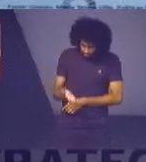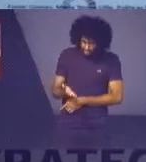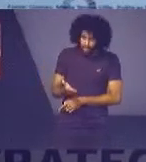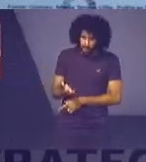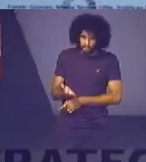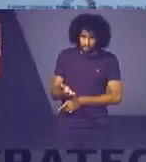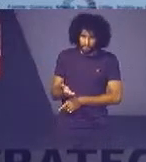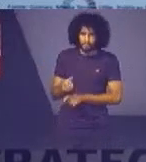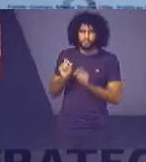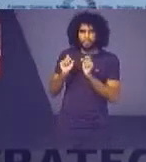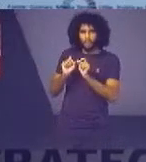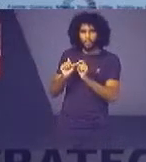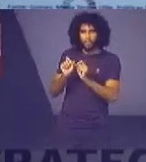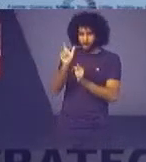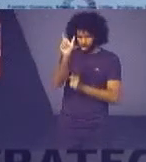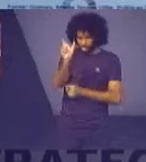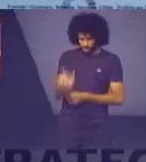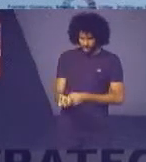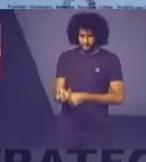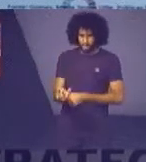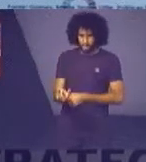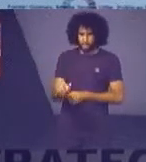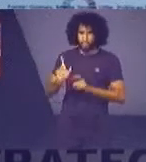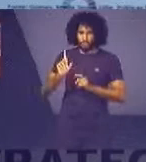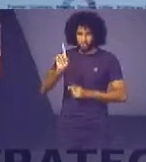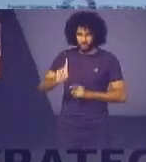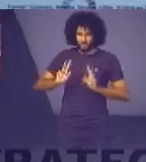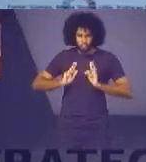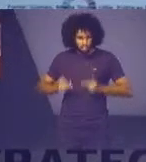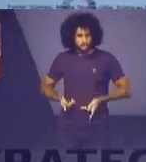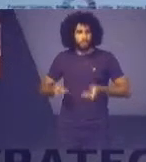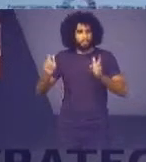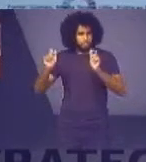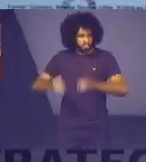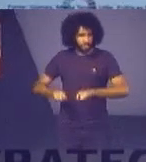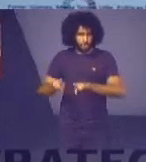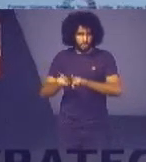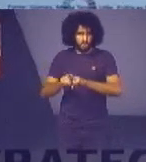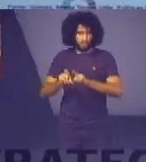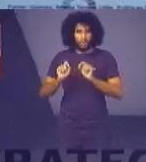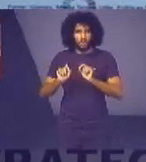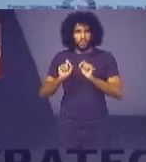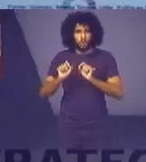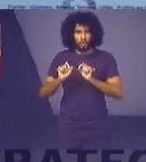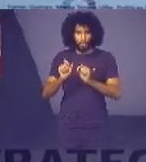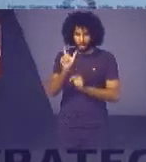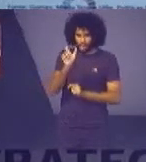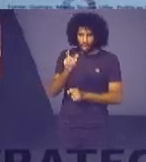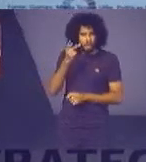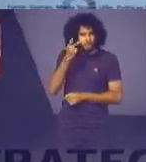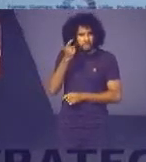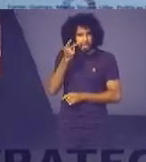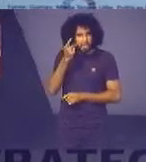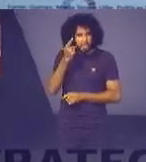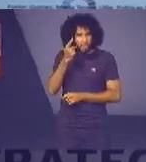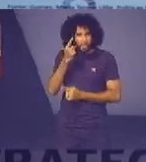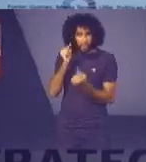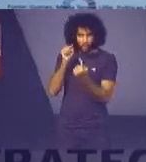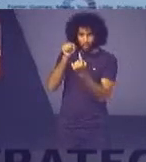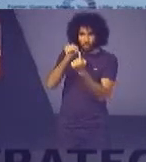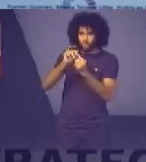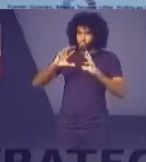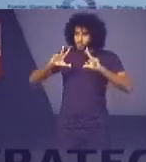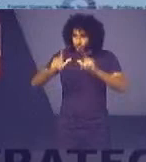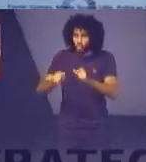consagra todas as dimensões dos direitos humanos E ainda é um ideal comum A ser atingido por todos os povos e